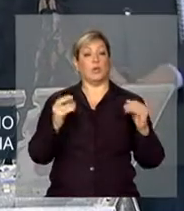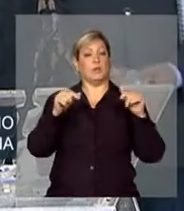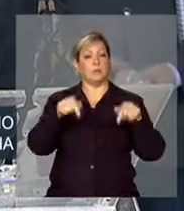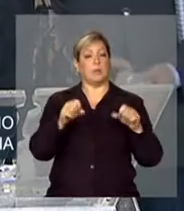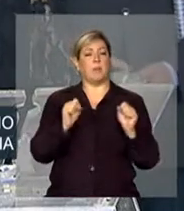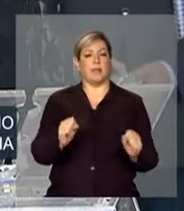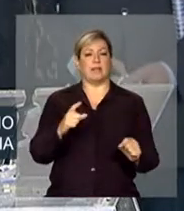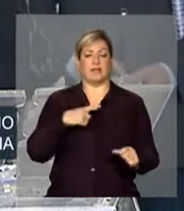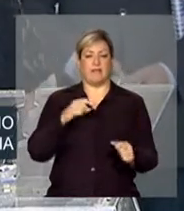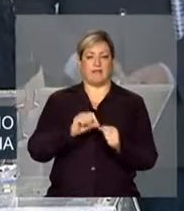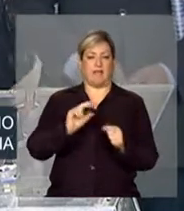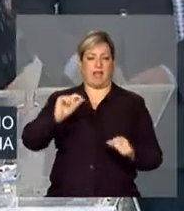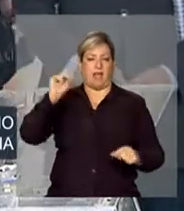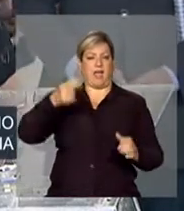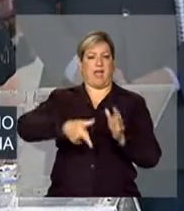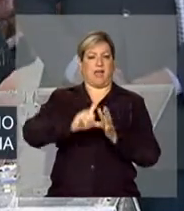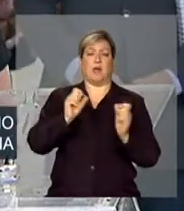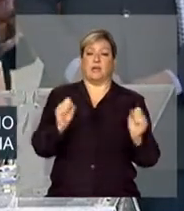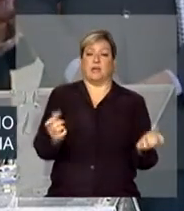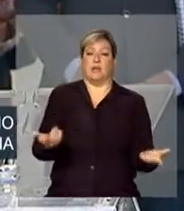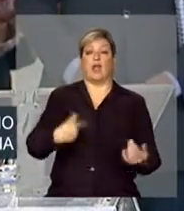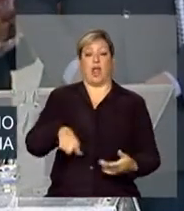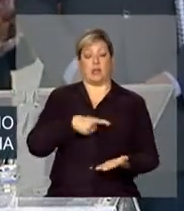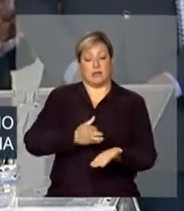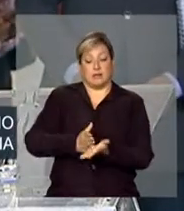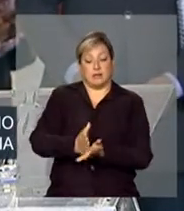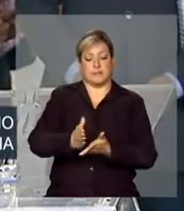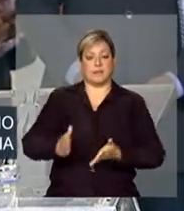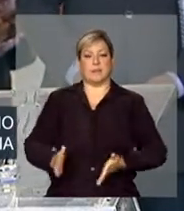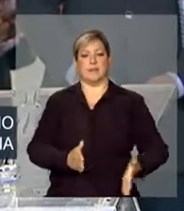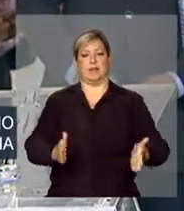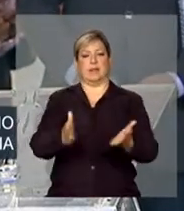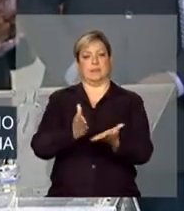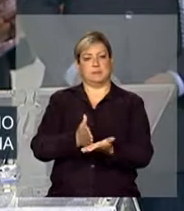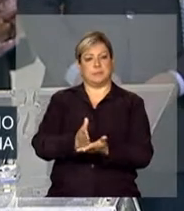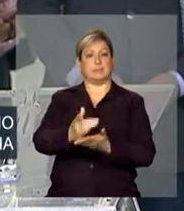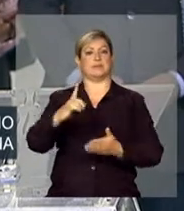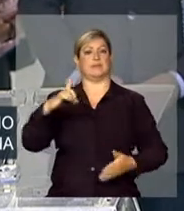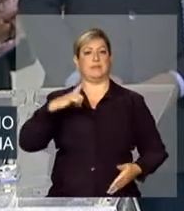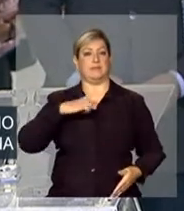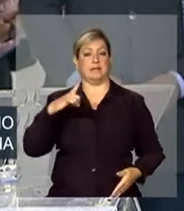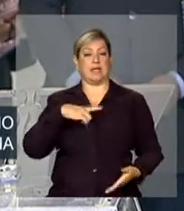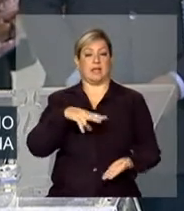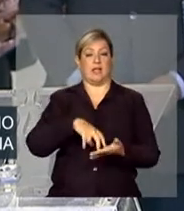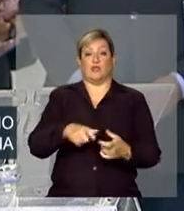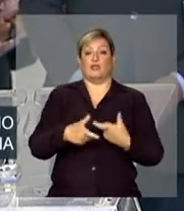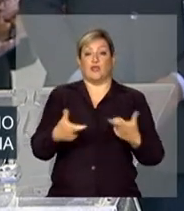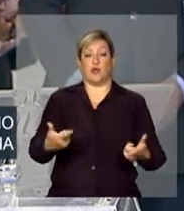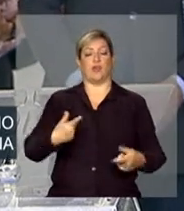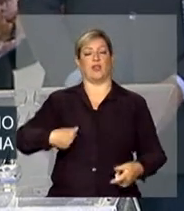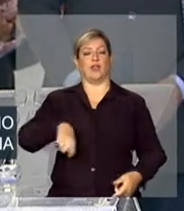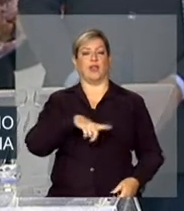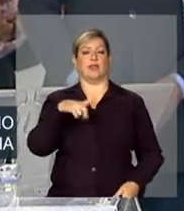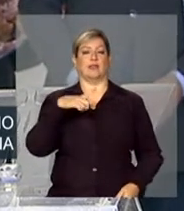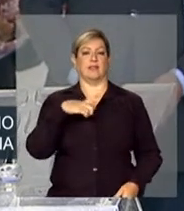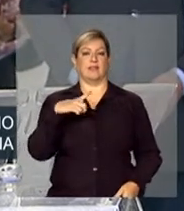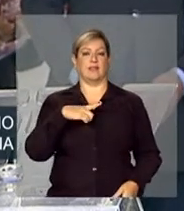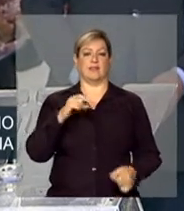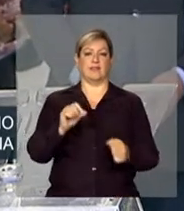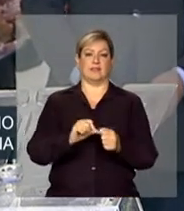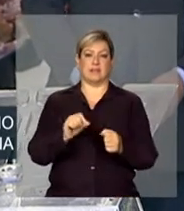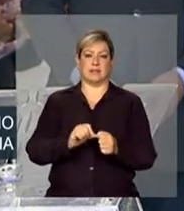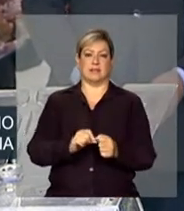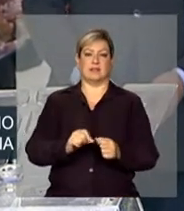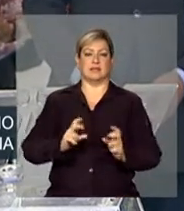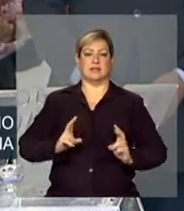podia ter sido feito antes? Podia. Nós estamos trilhando esse caminho e tendo a alegria de poder estar a cada